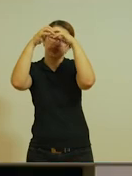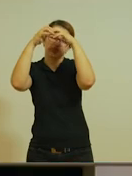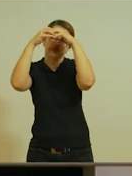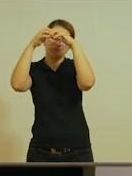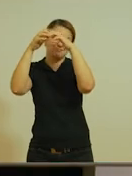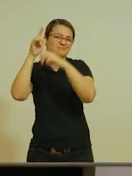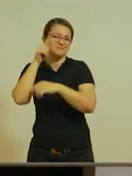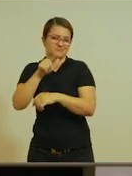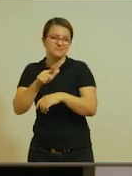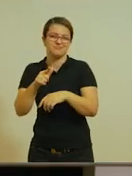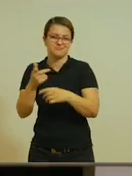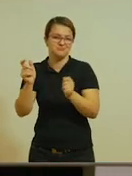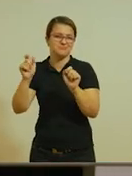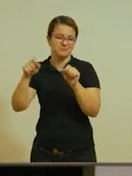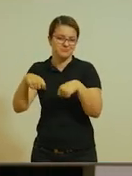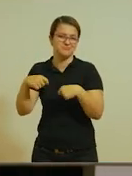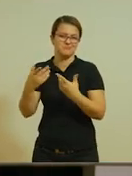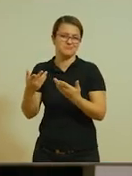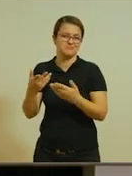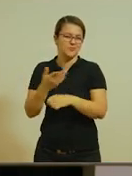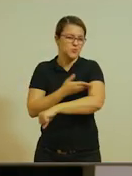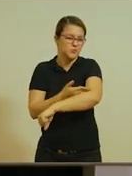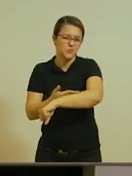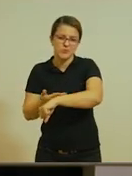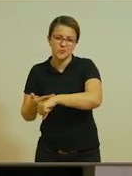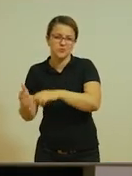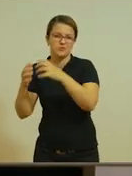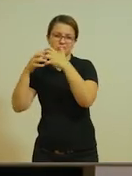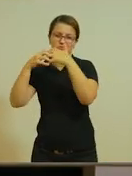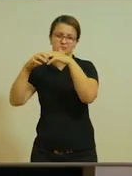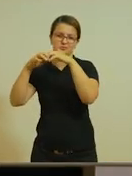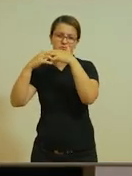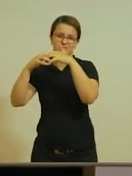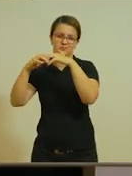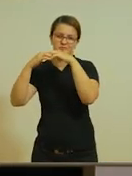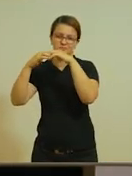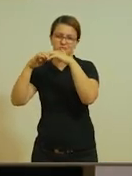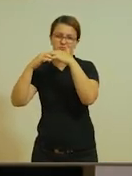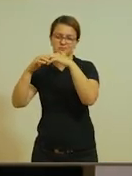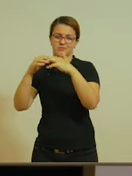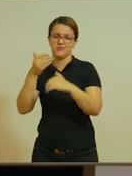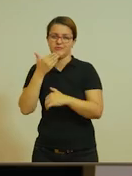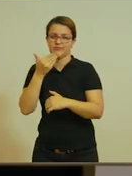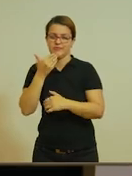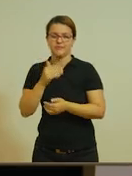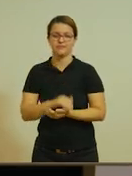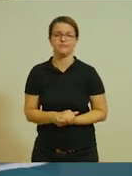cálculo mental já está, você já está habituado a fazer o cálculo mental. Certo?